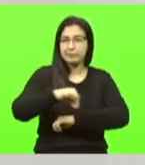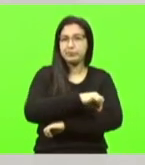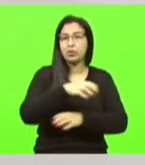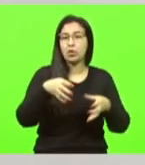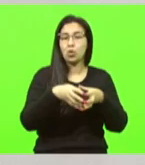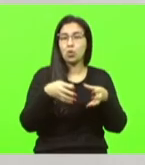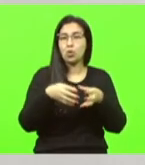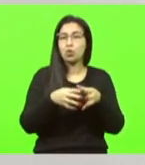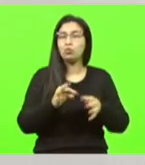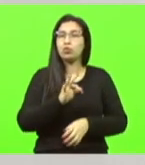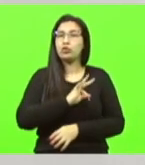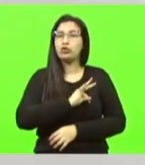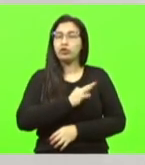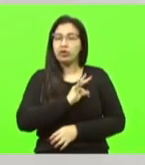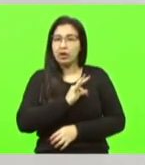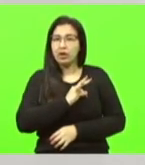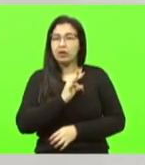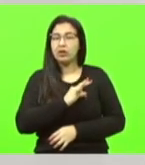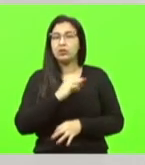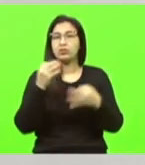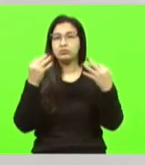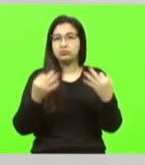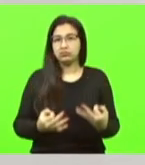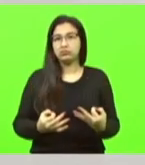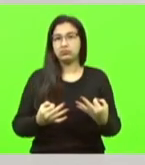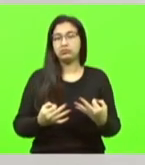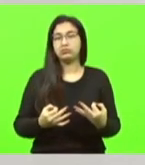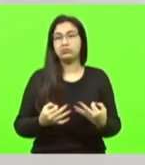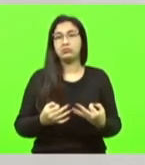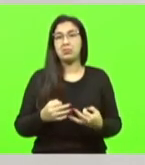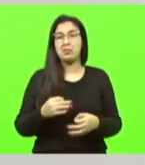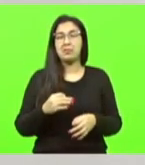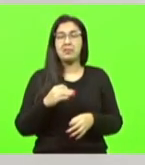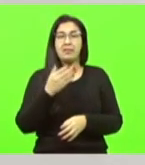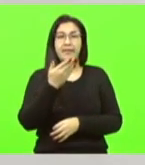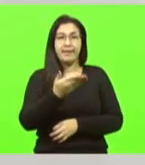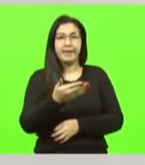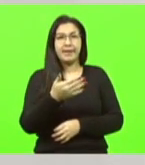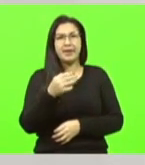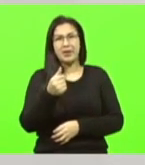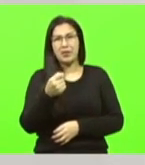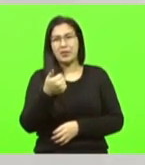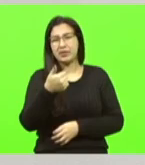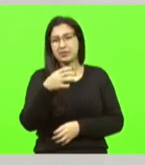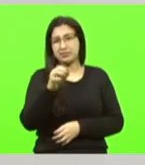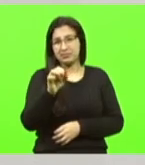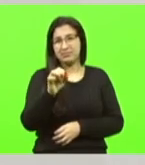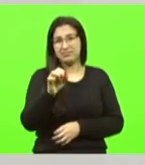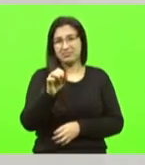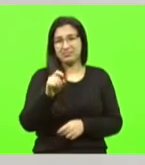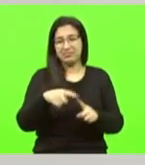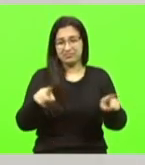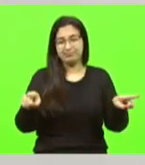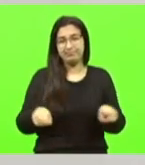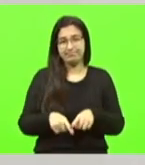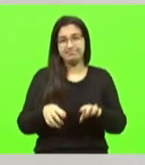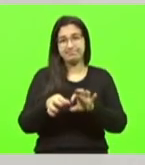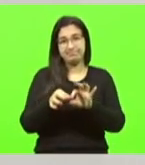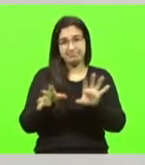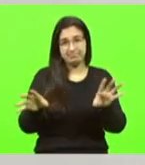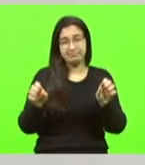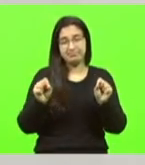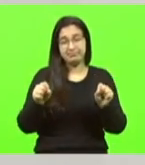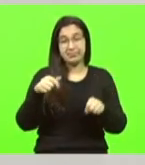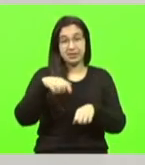pois das 295 prefeituras, no máximo 10 teríamos terrenos disponíveis. Nosso Estado possui